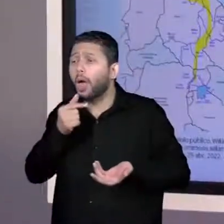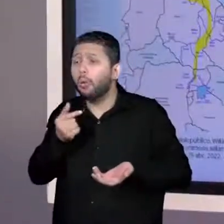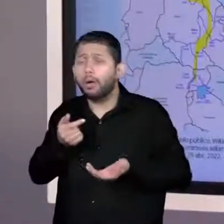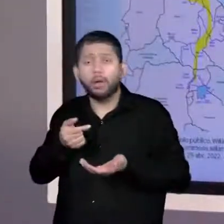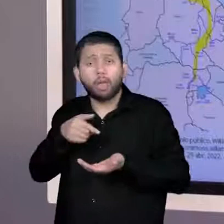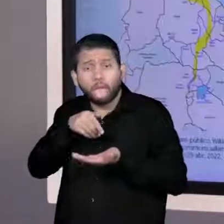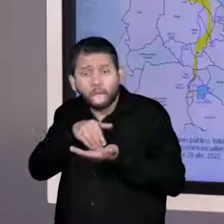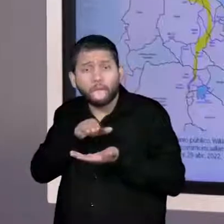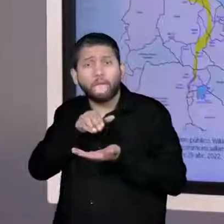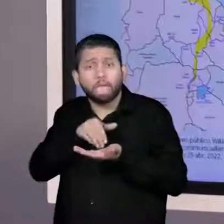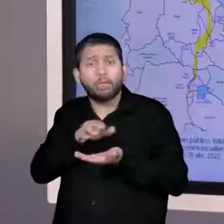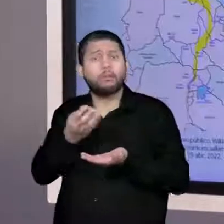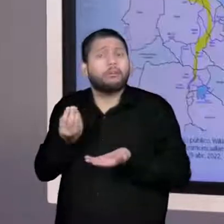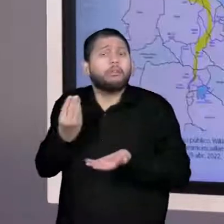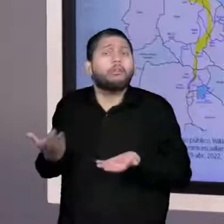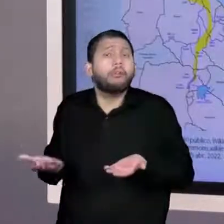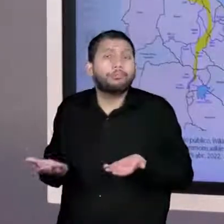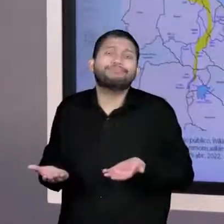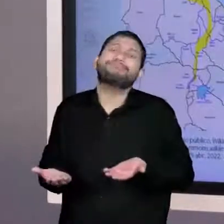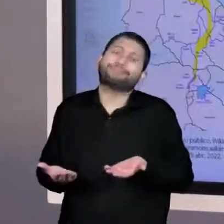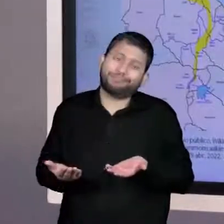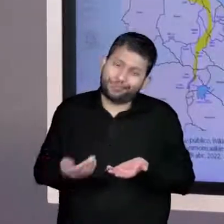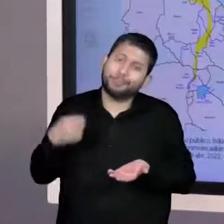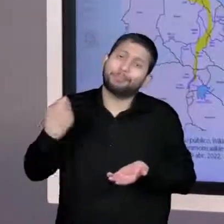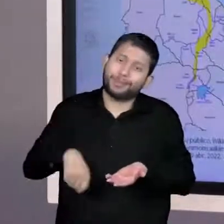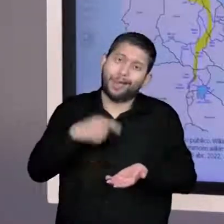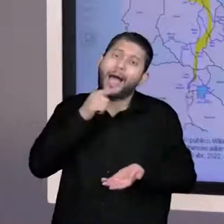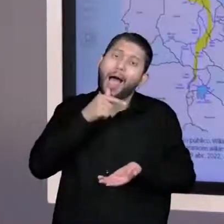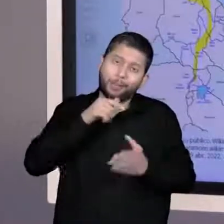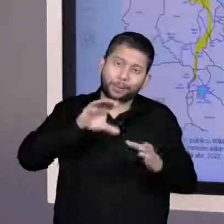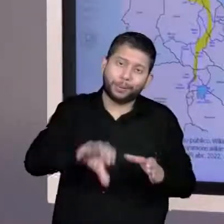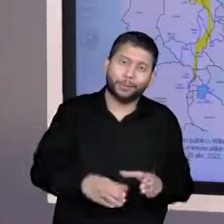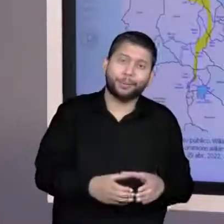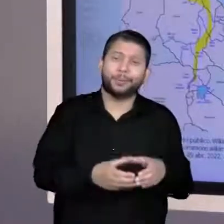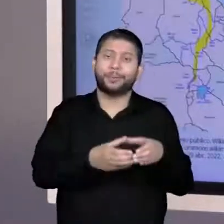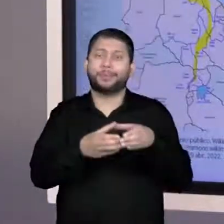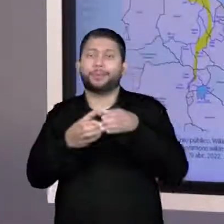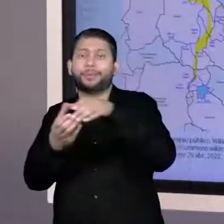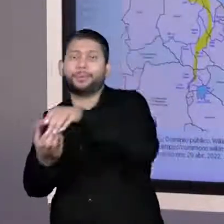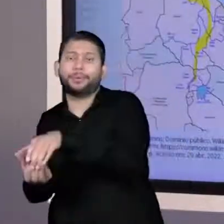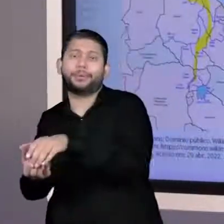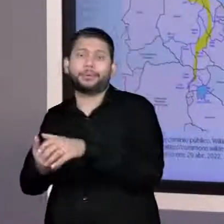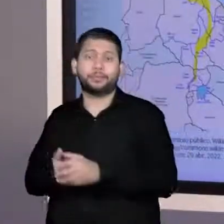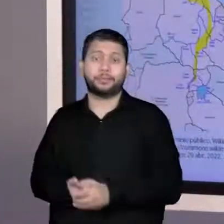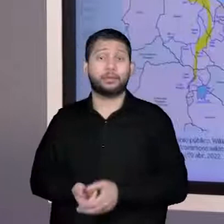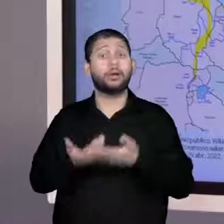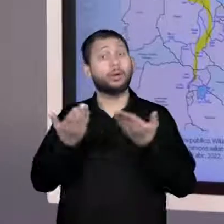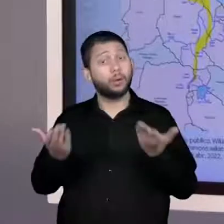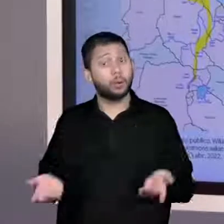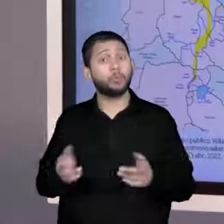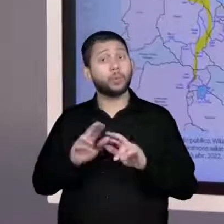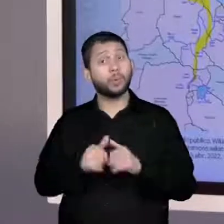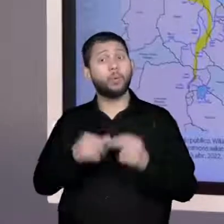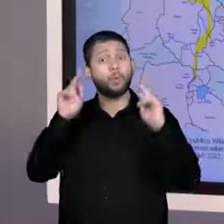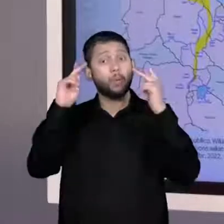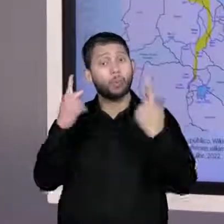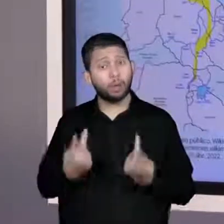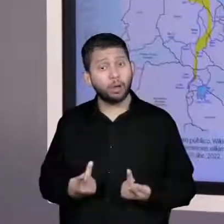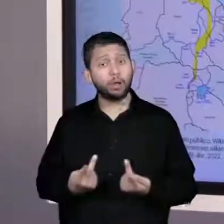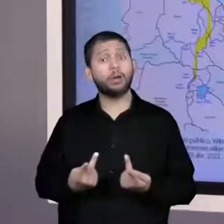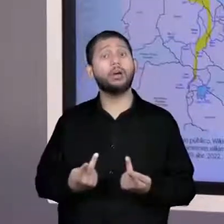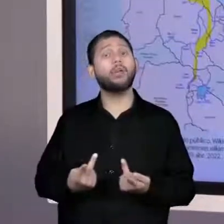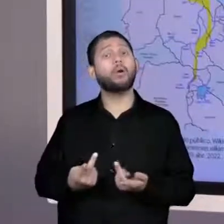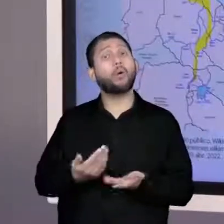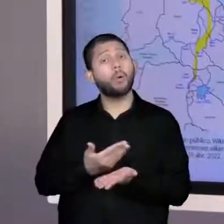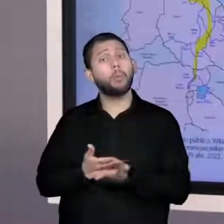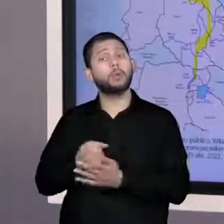como o rio é importante. Então, as primeiras fixações da população, do humano, são próximas